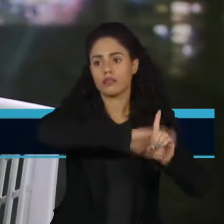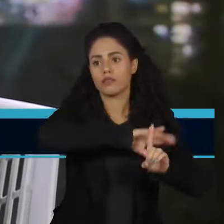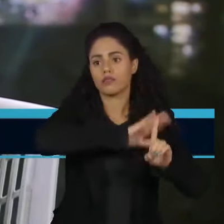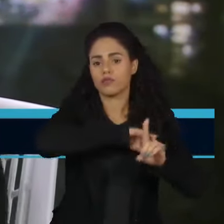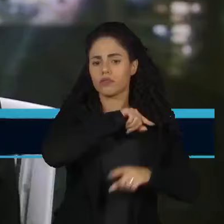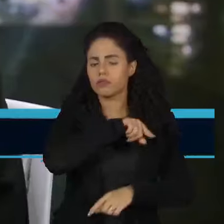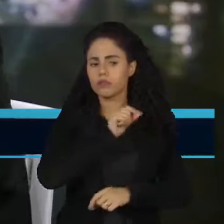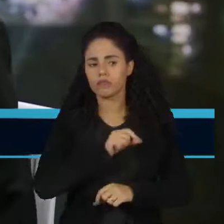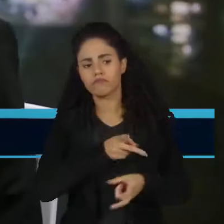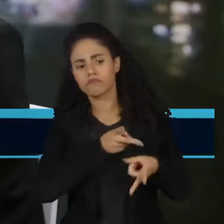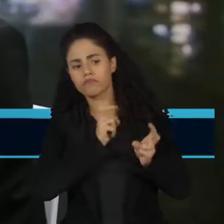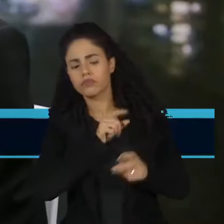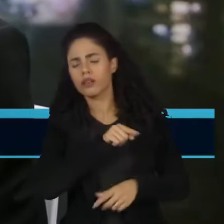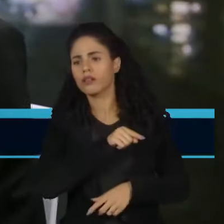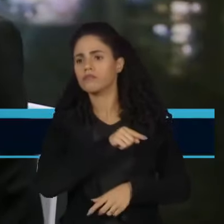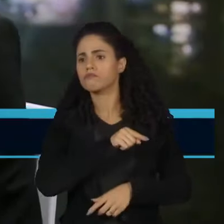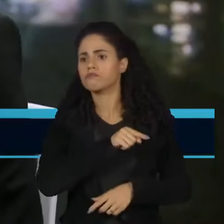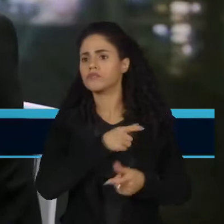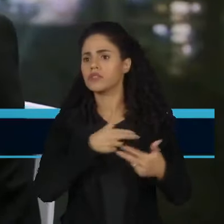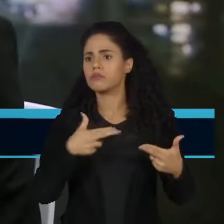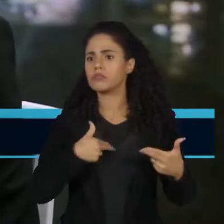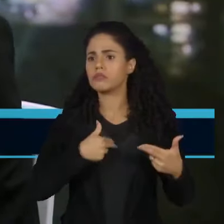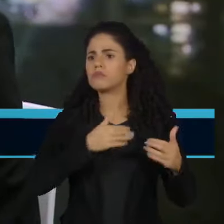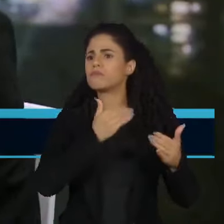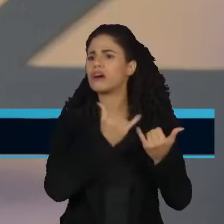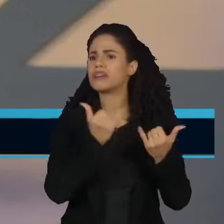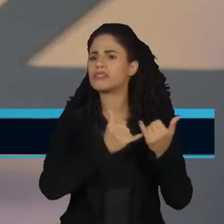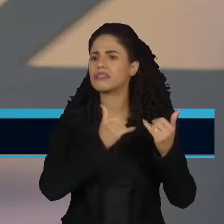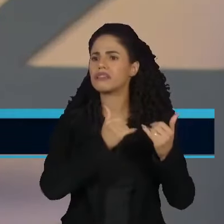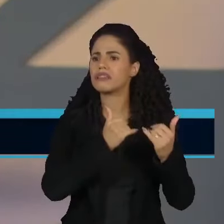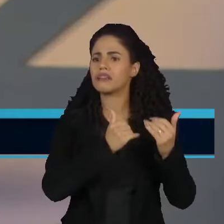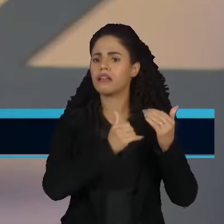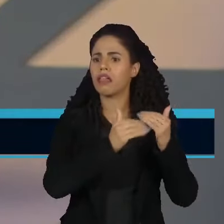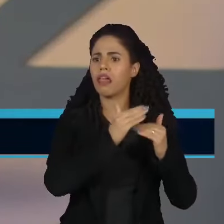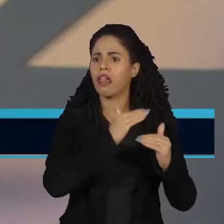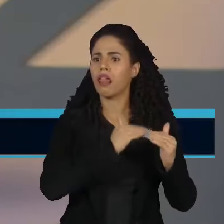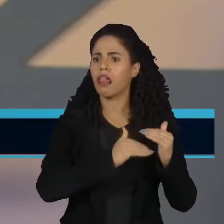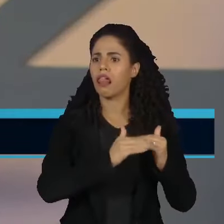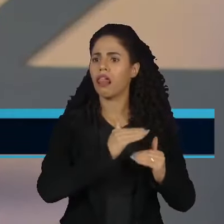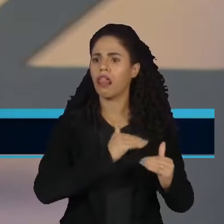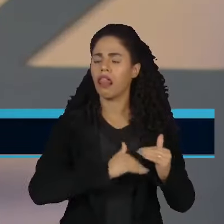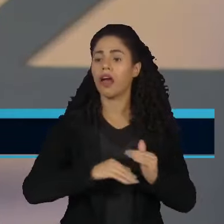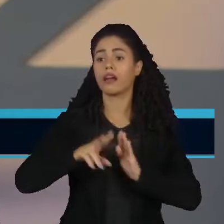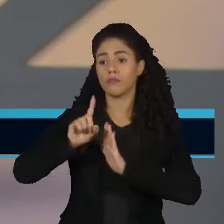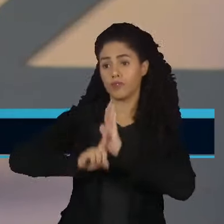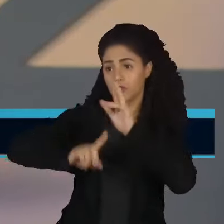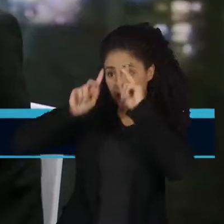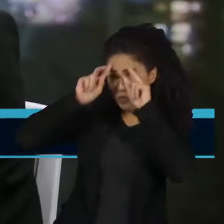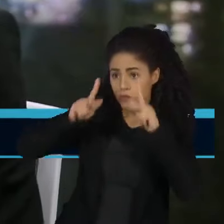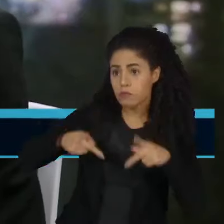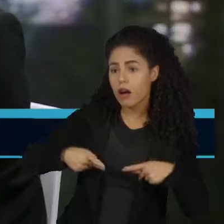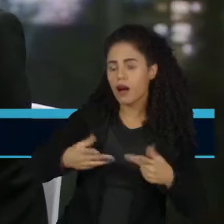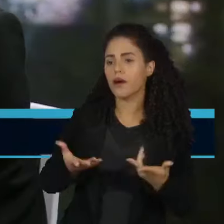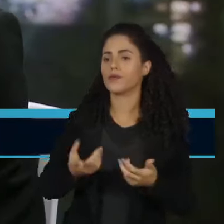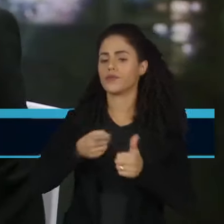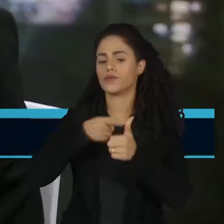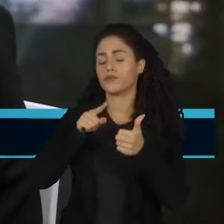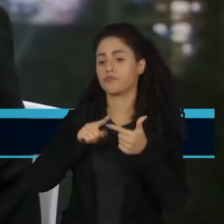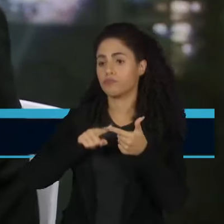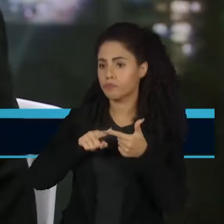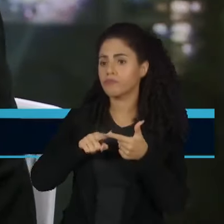é uma pauta que, na minha opinião, representa muito retrocesso em muitos temas. Direitos humanos, questão